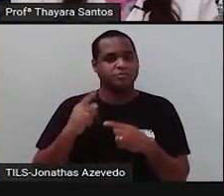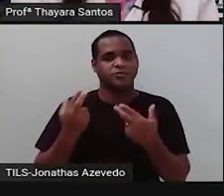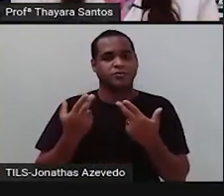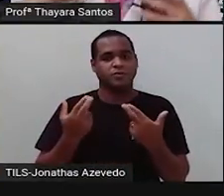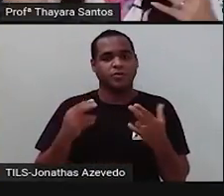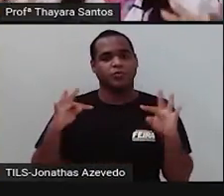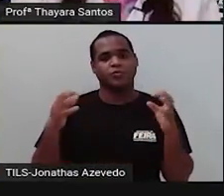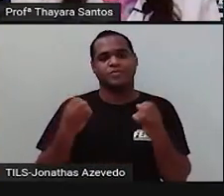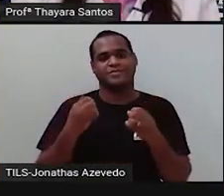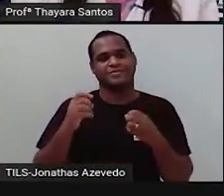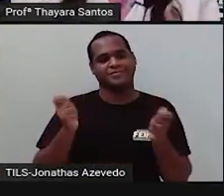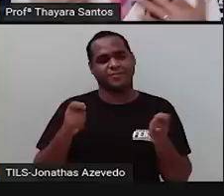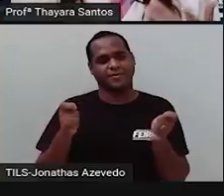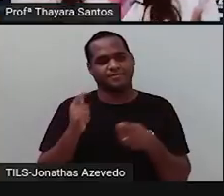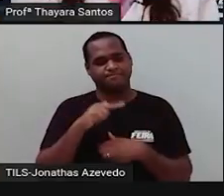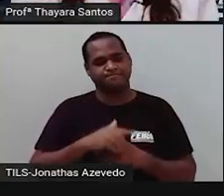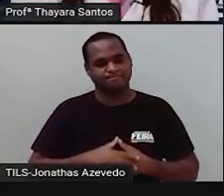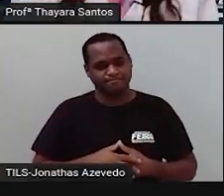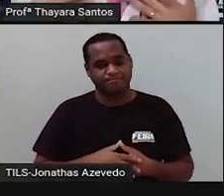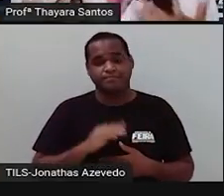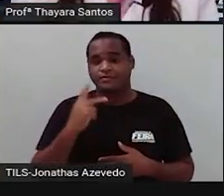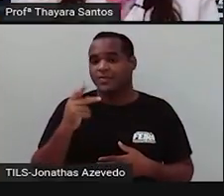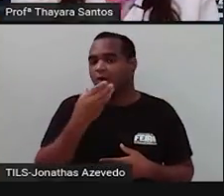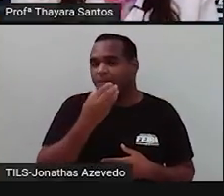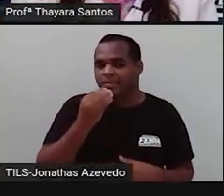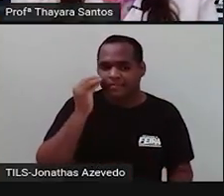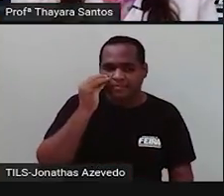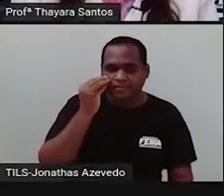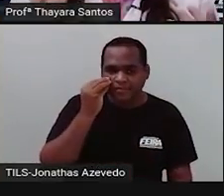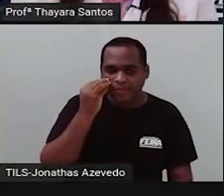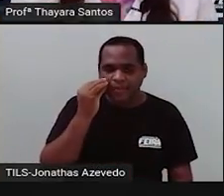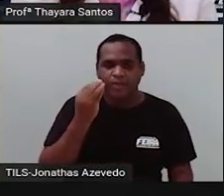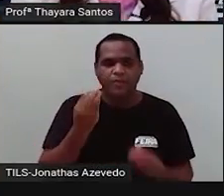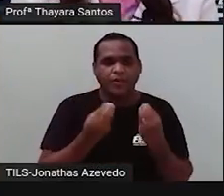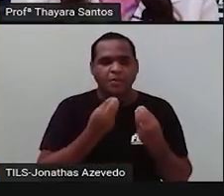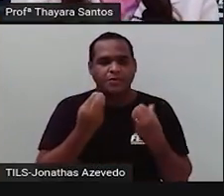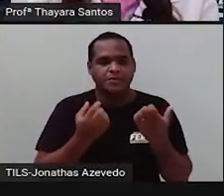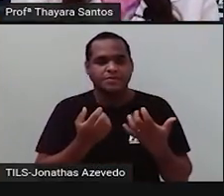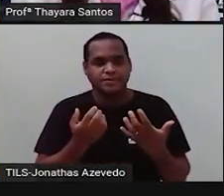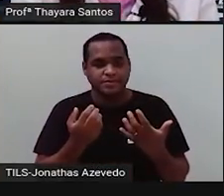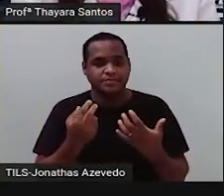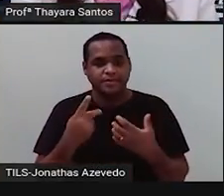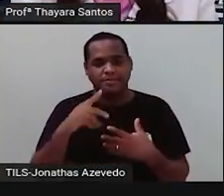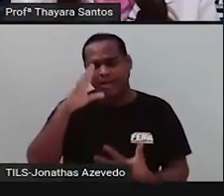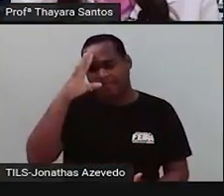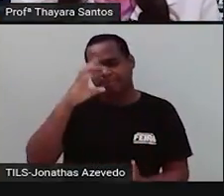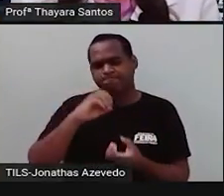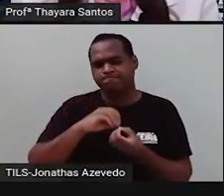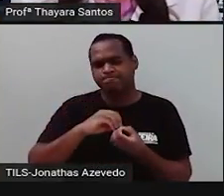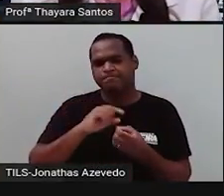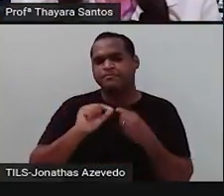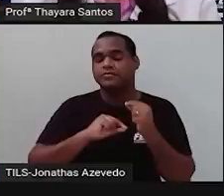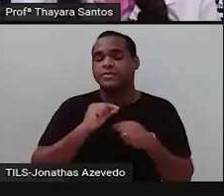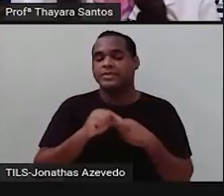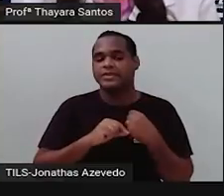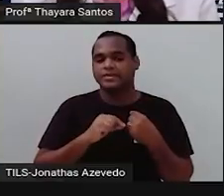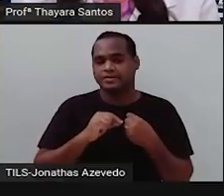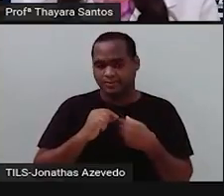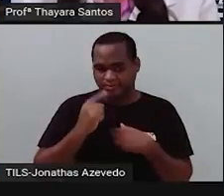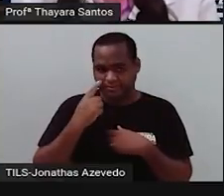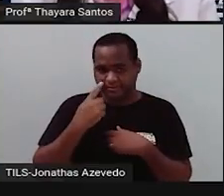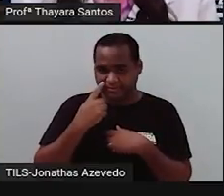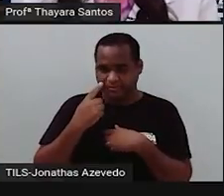para todas. E depois desse experimento de Menda, a gente viu que não é assim. Como é que a gente pode concluir isso? Por exemplo, vamos pegar